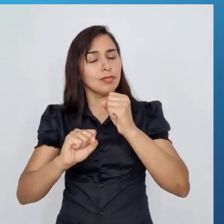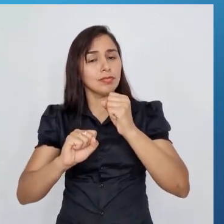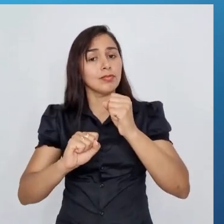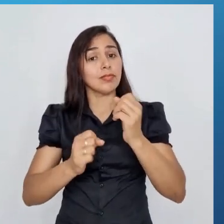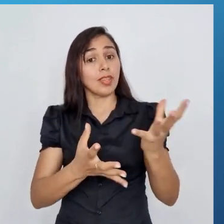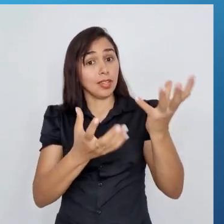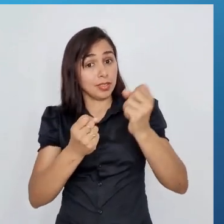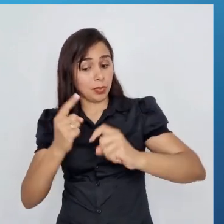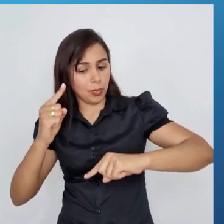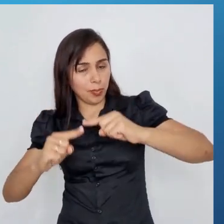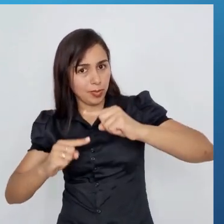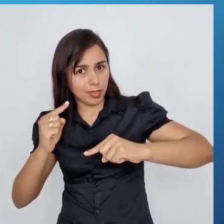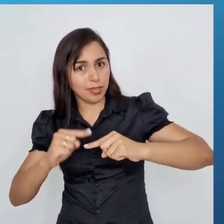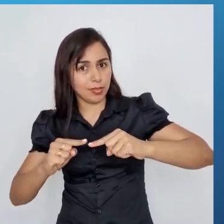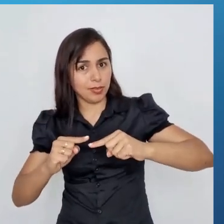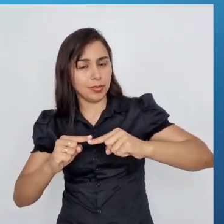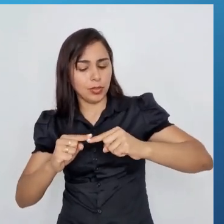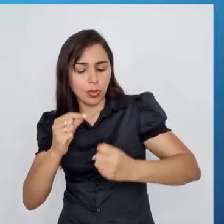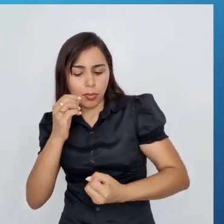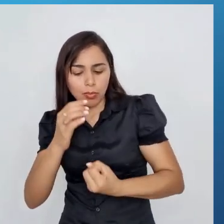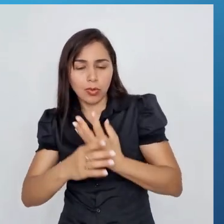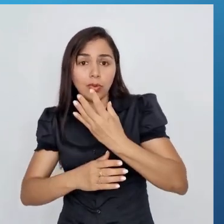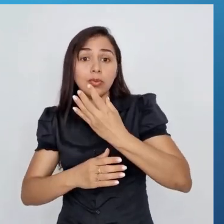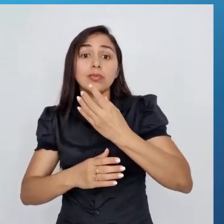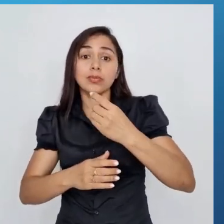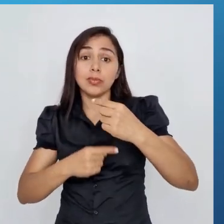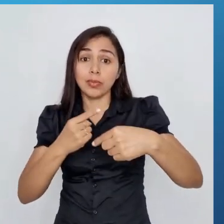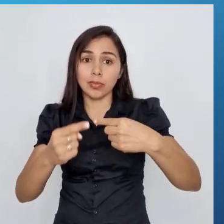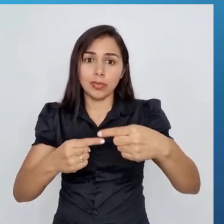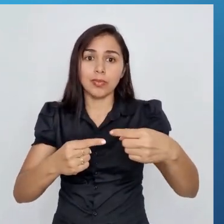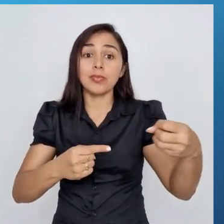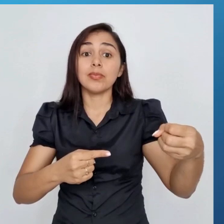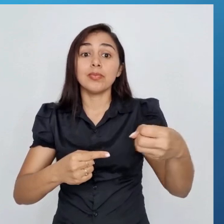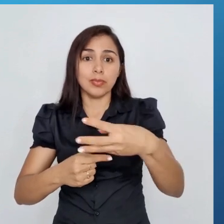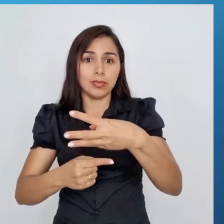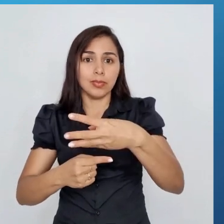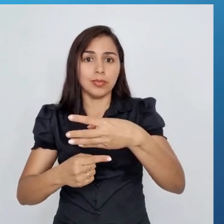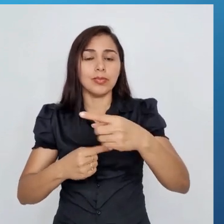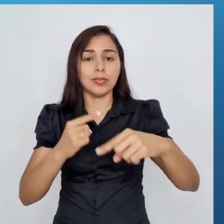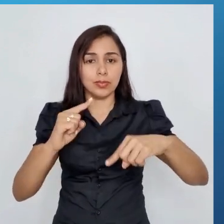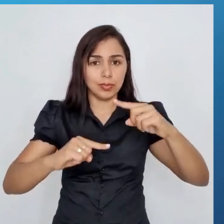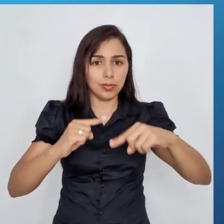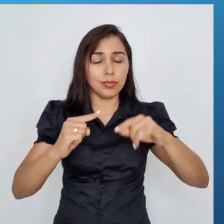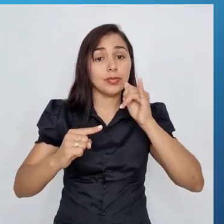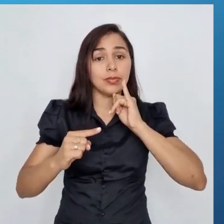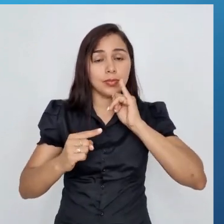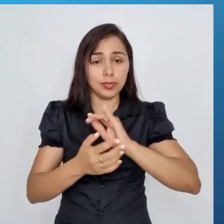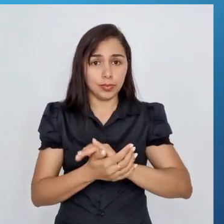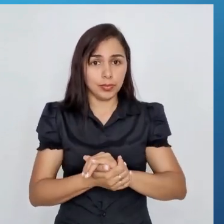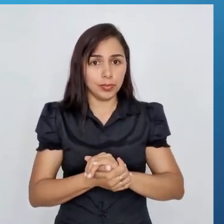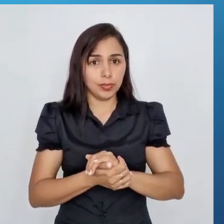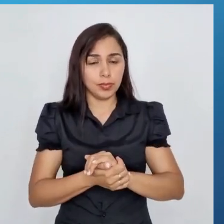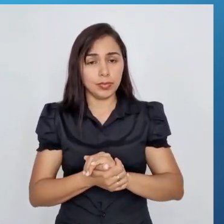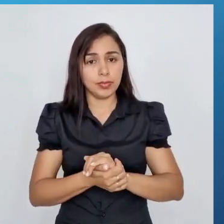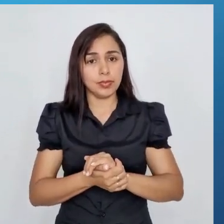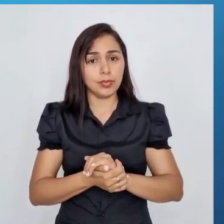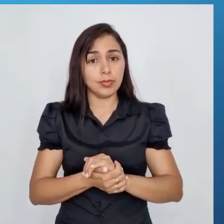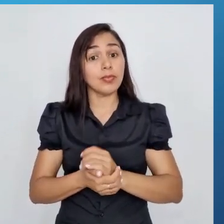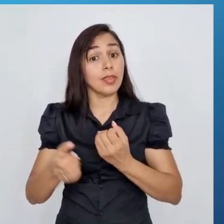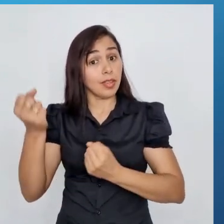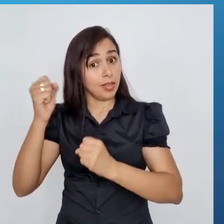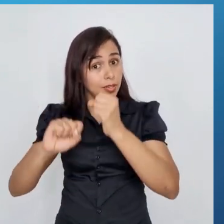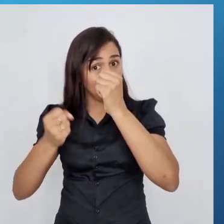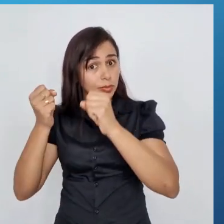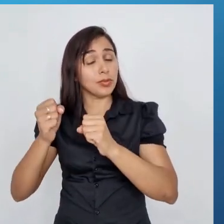em produtos industrializados. Ela recebe, por exemplo, a matéria-prima que é retirada